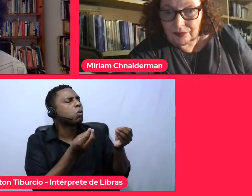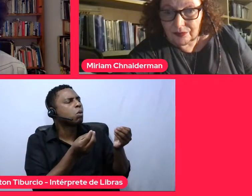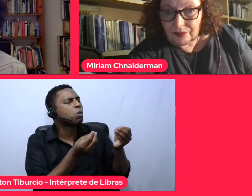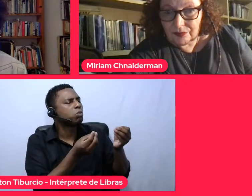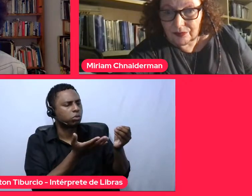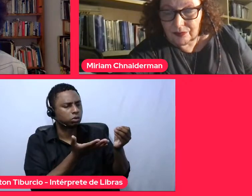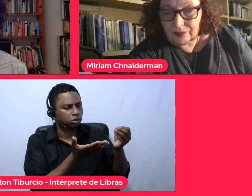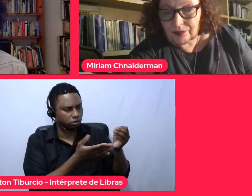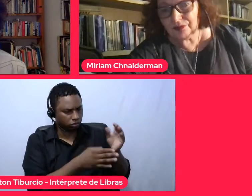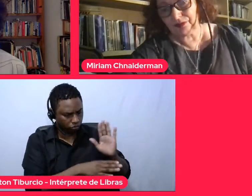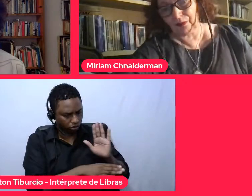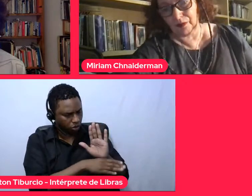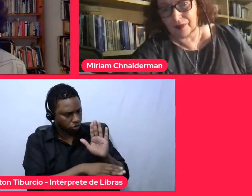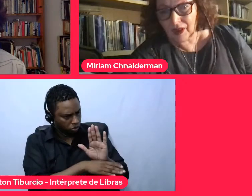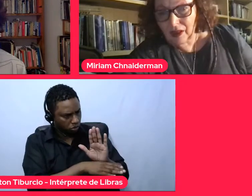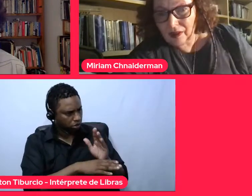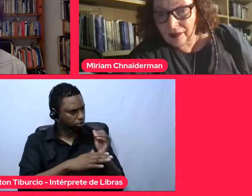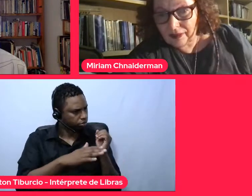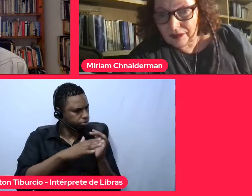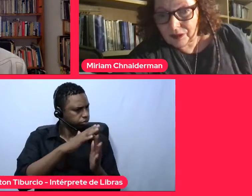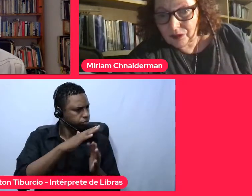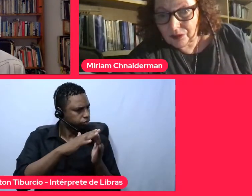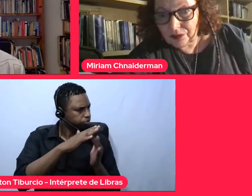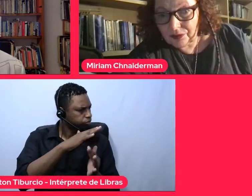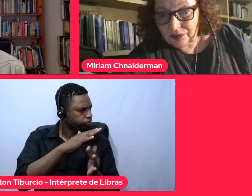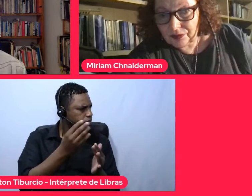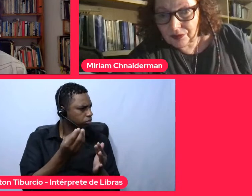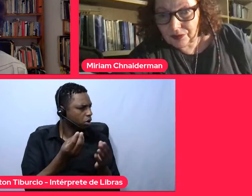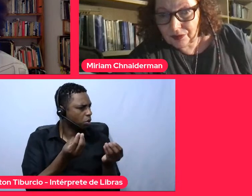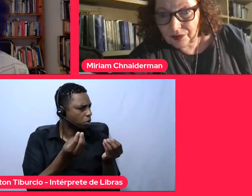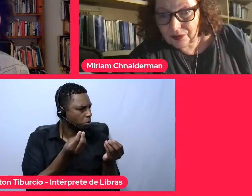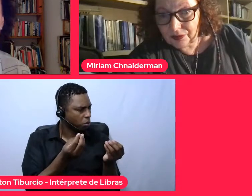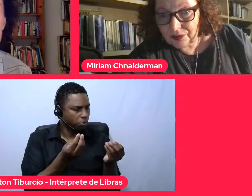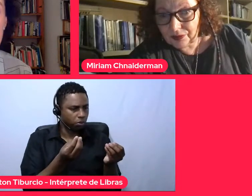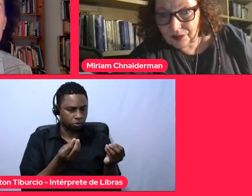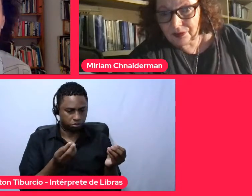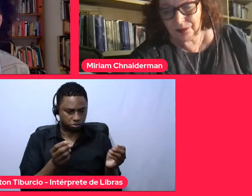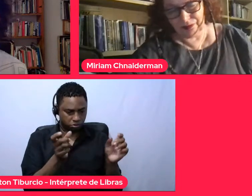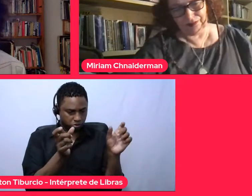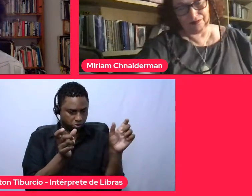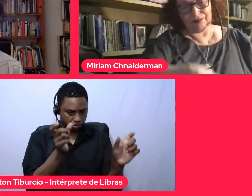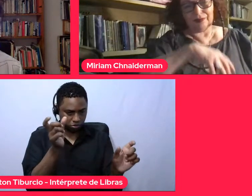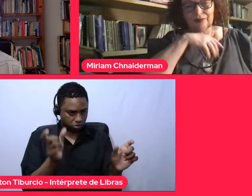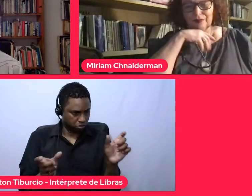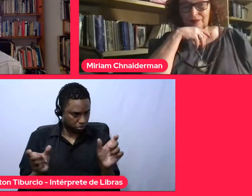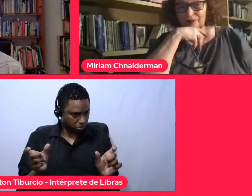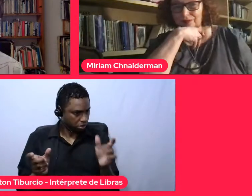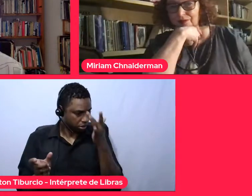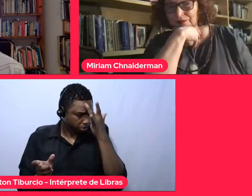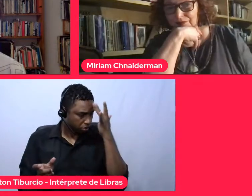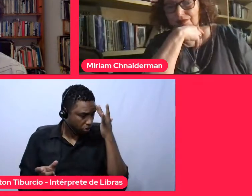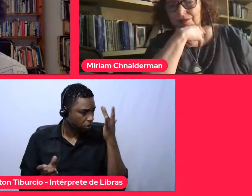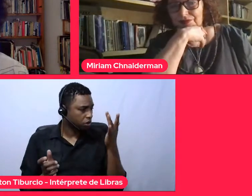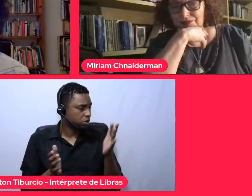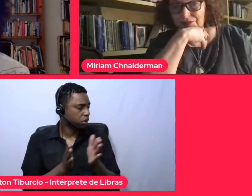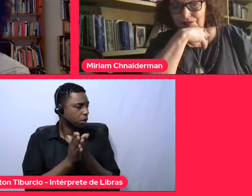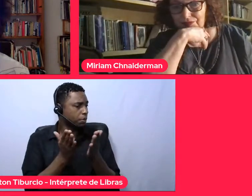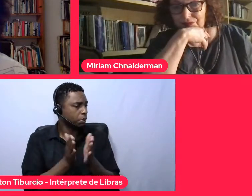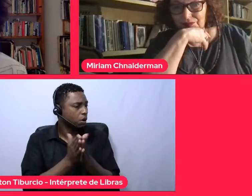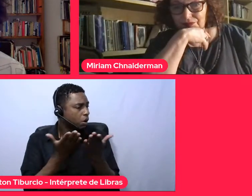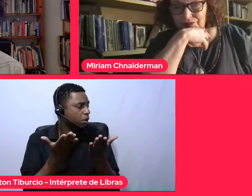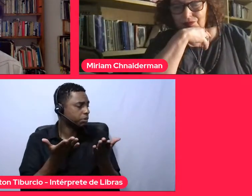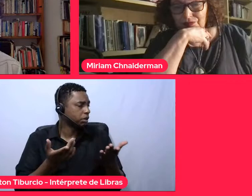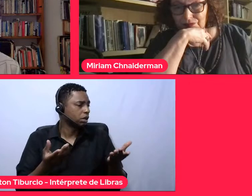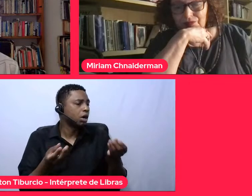estrangeiro, entendido aqui como, por exemplo, corpos dissidentes, pessoas em vulnerabilidade social?